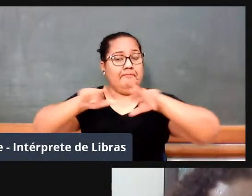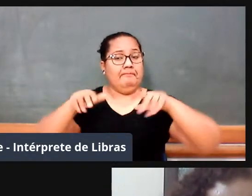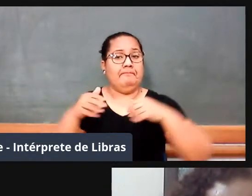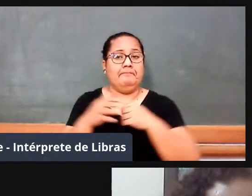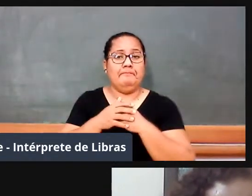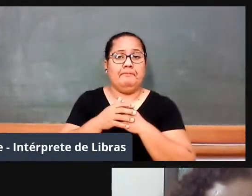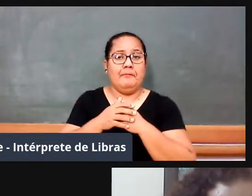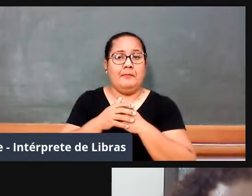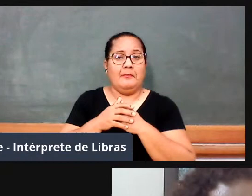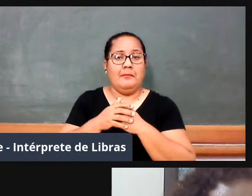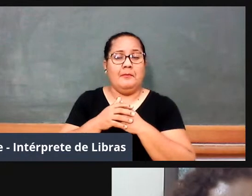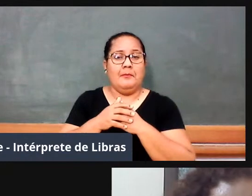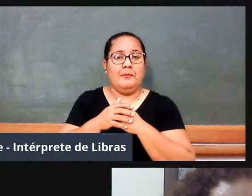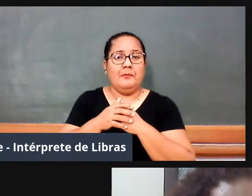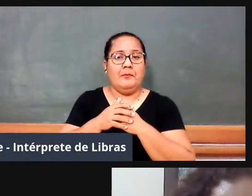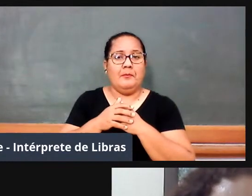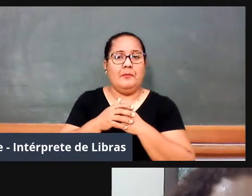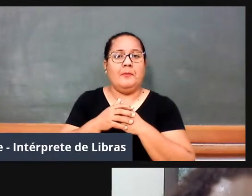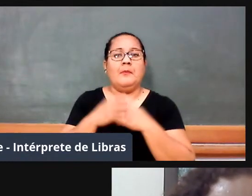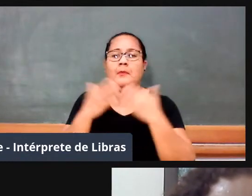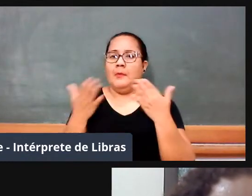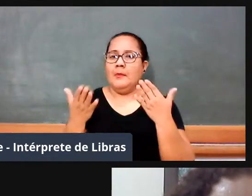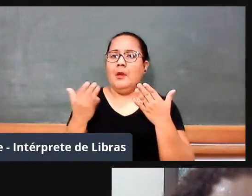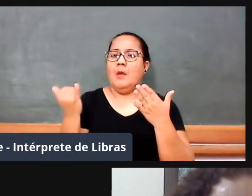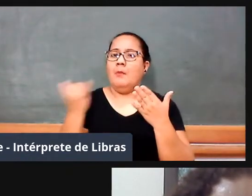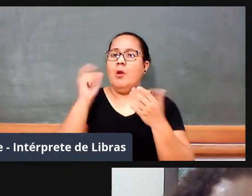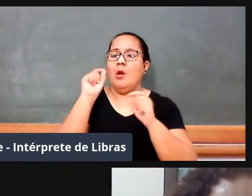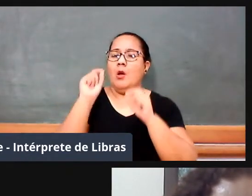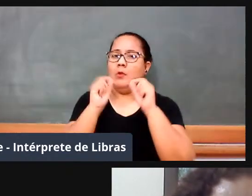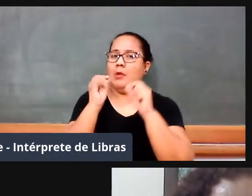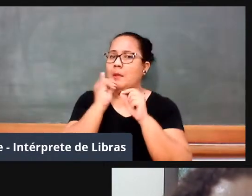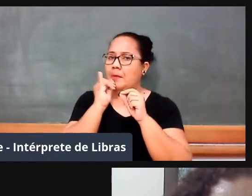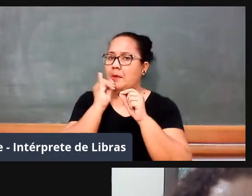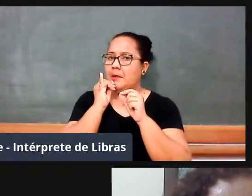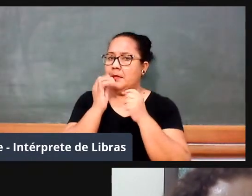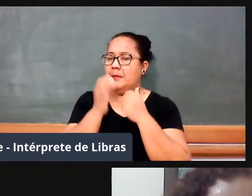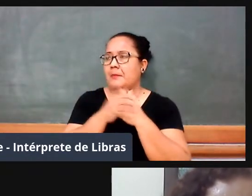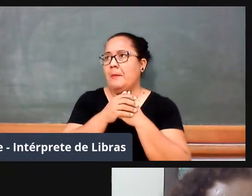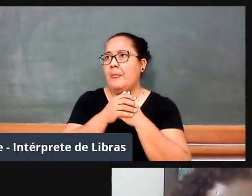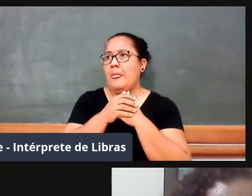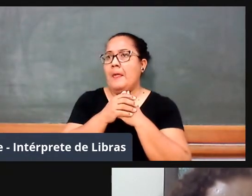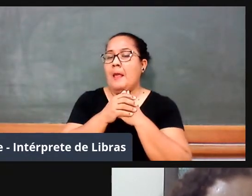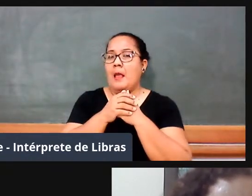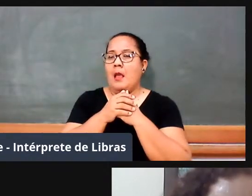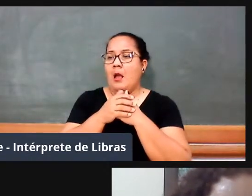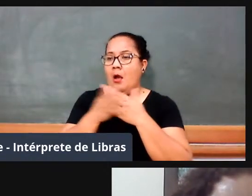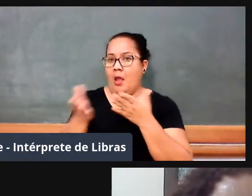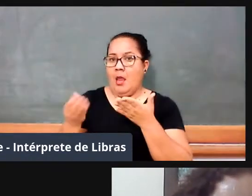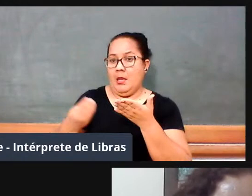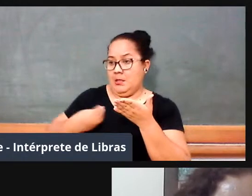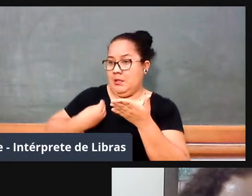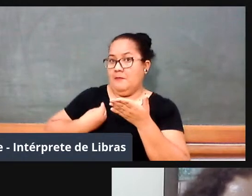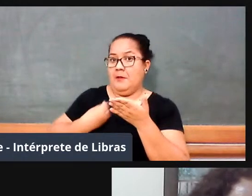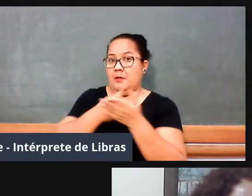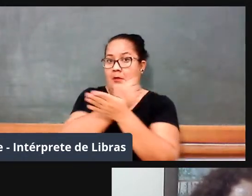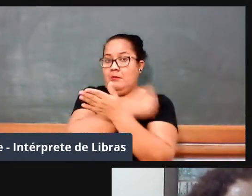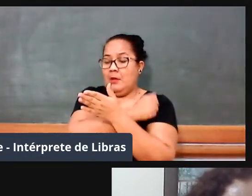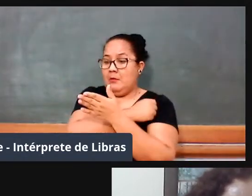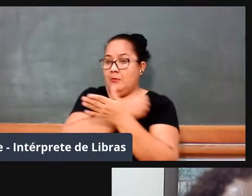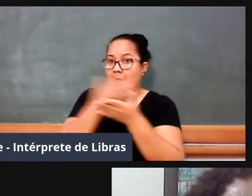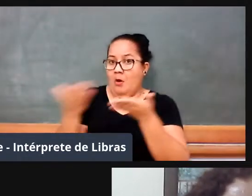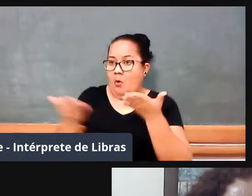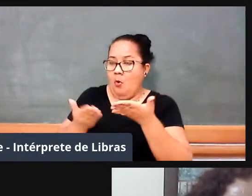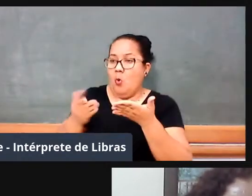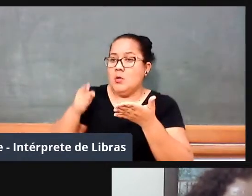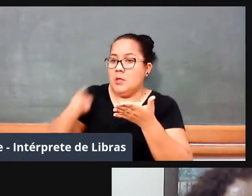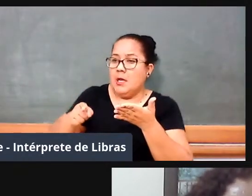agora, é preciso também mencionar que essas relações com a realidade, elas não são muitas vezes diretas,